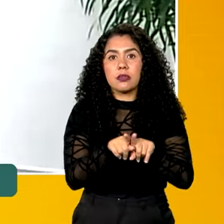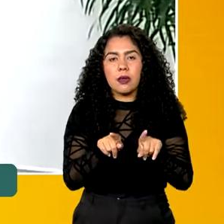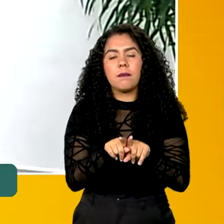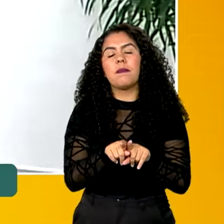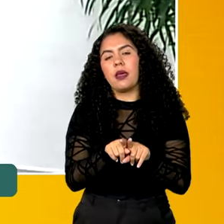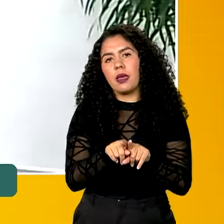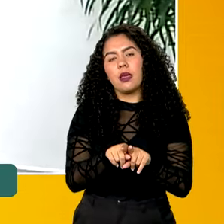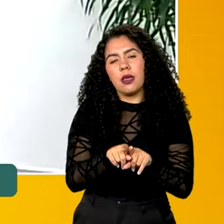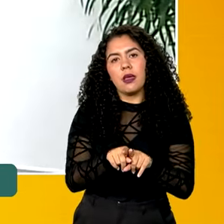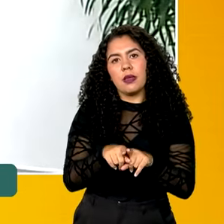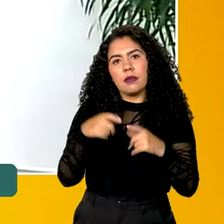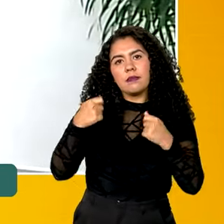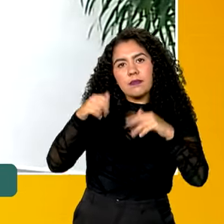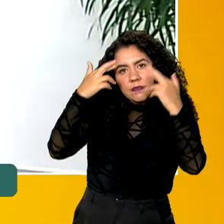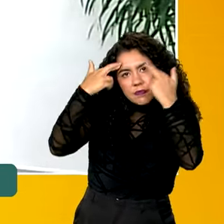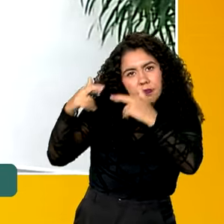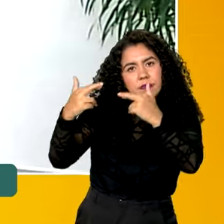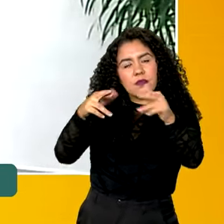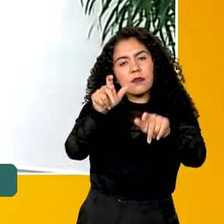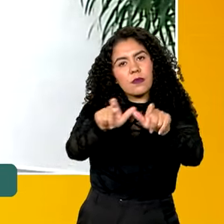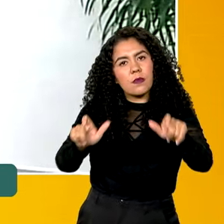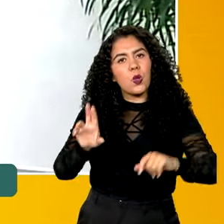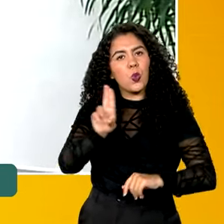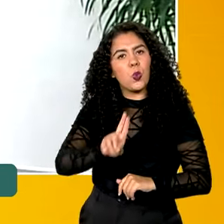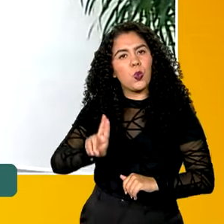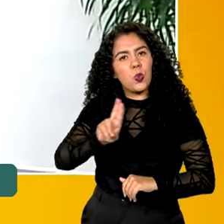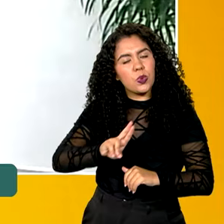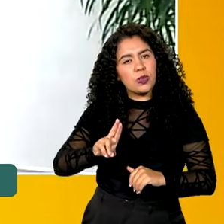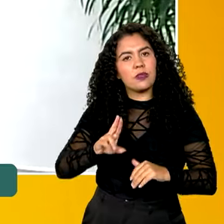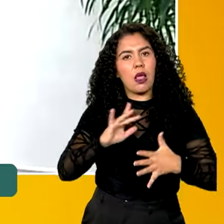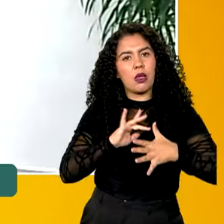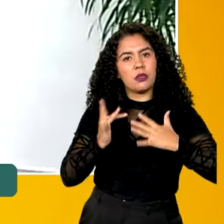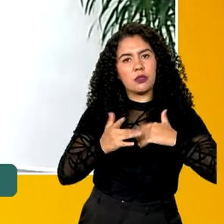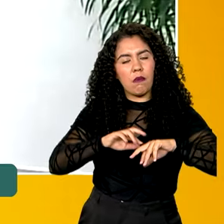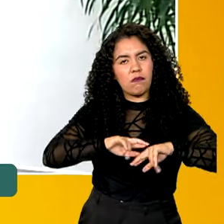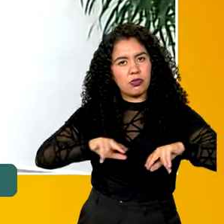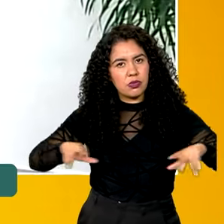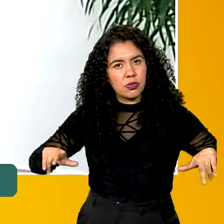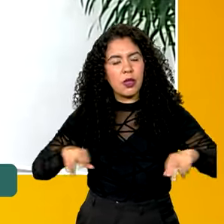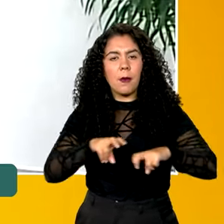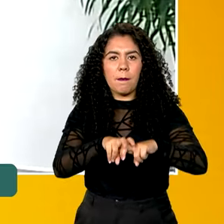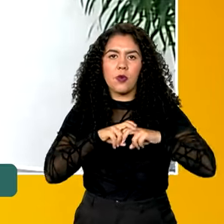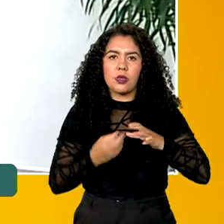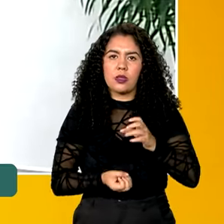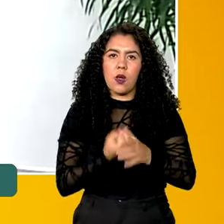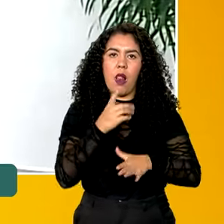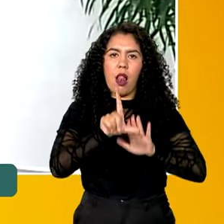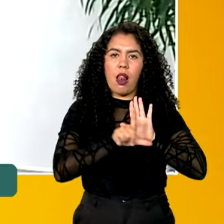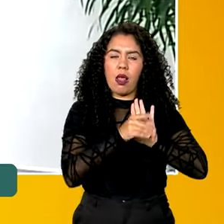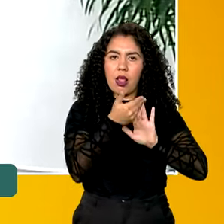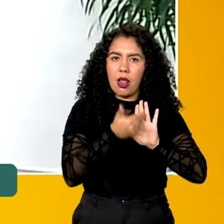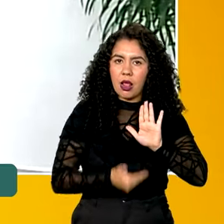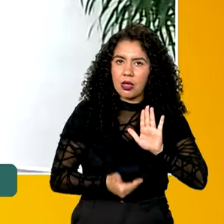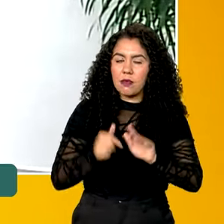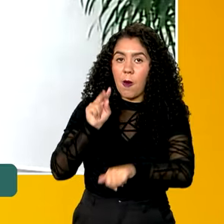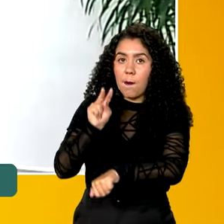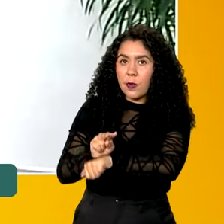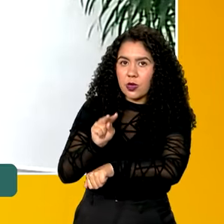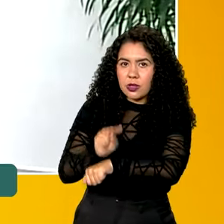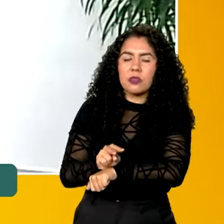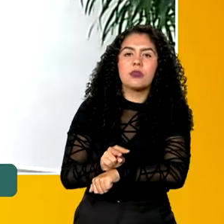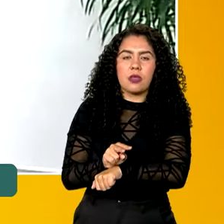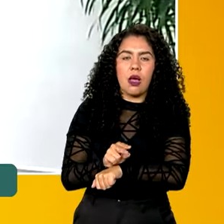indivíduos, e a lei também promoveu a criação da Autoridade Nacional de Proteção de Dados, que, como você mencionou, é uma